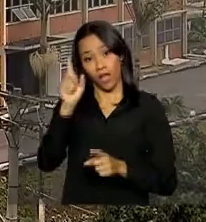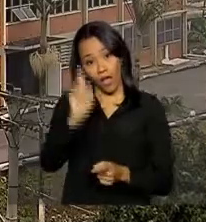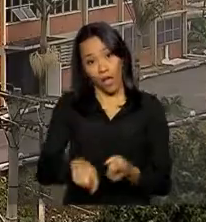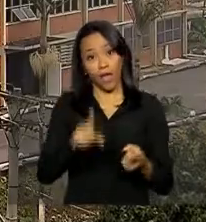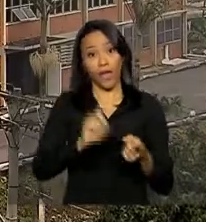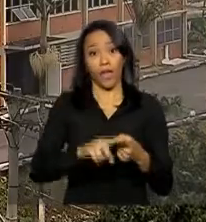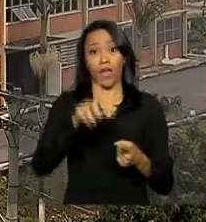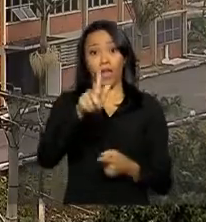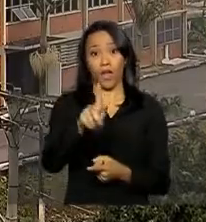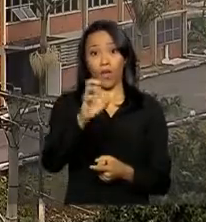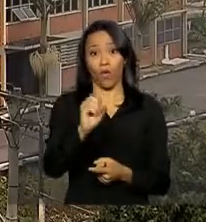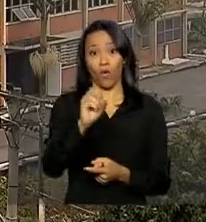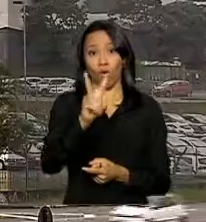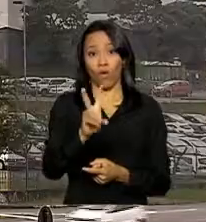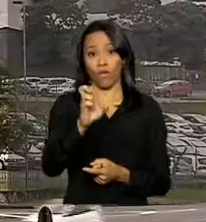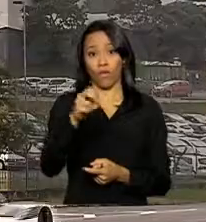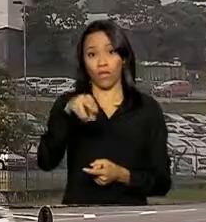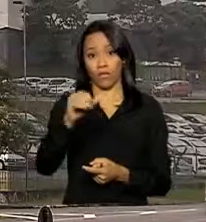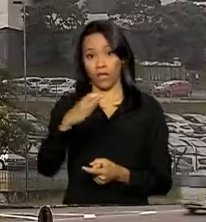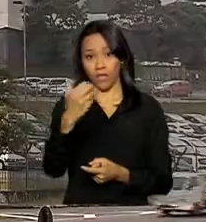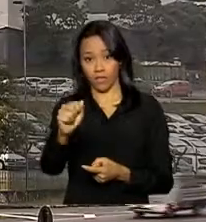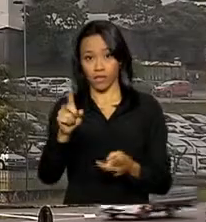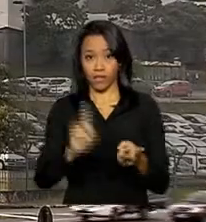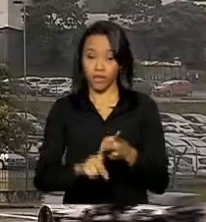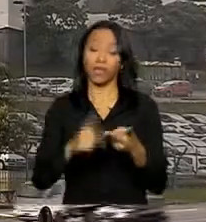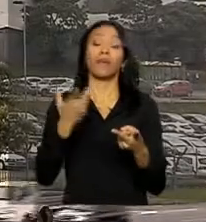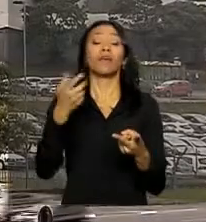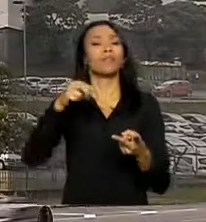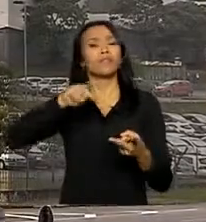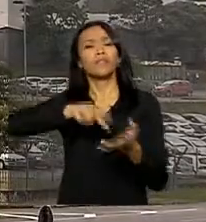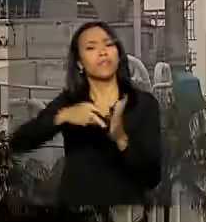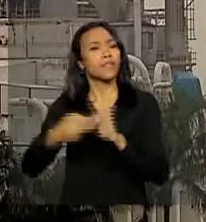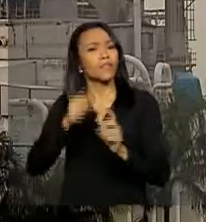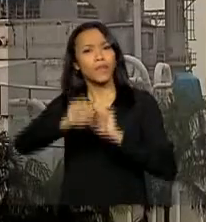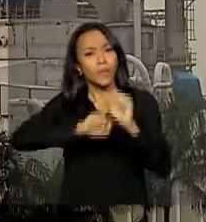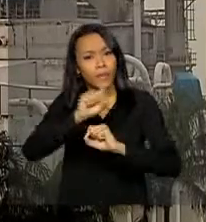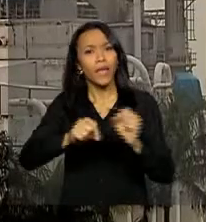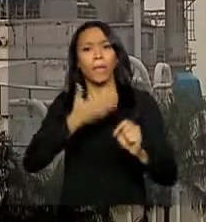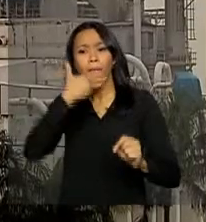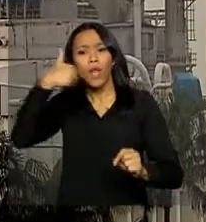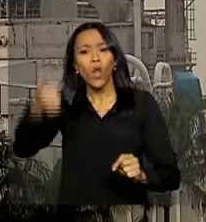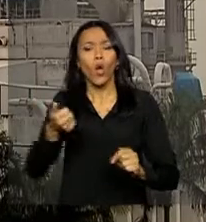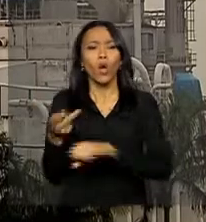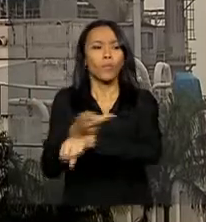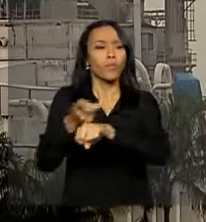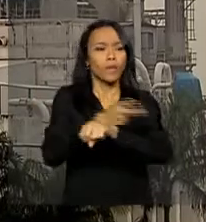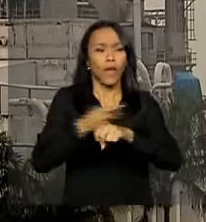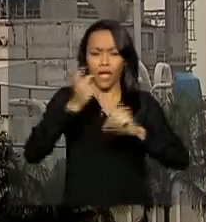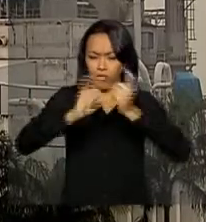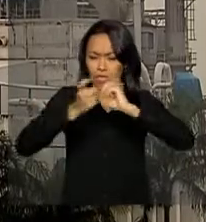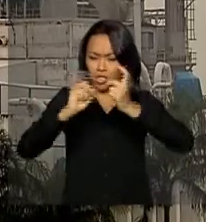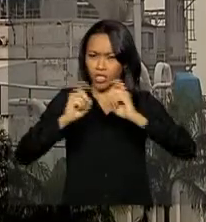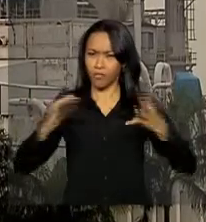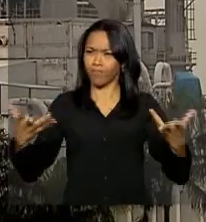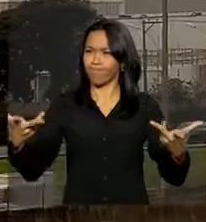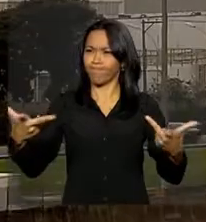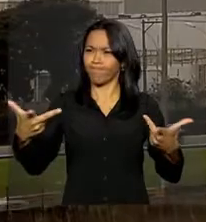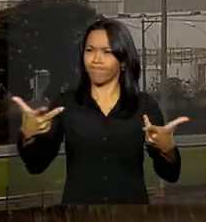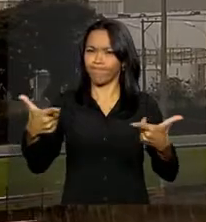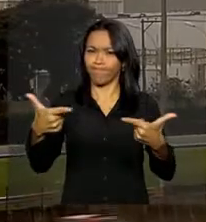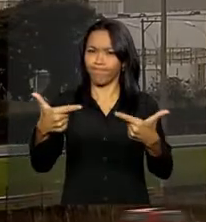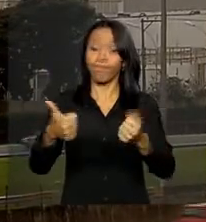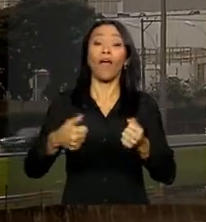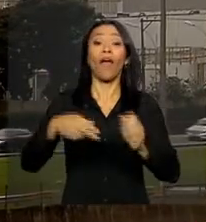governança e conformidade, que podem ser traduzidas como buscar a melhor gestão possível a partir de regulamentos